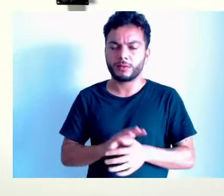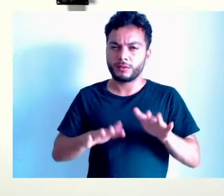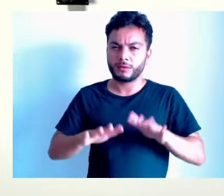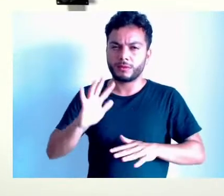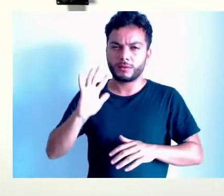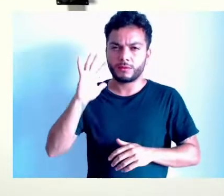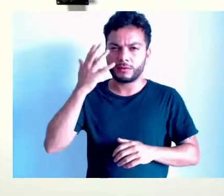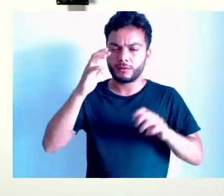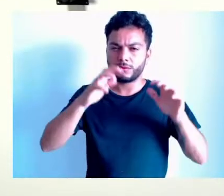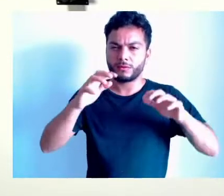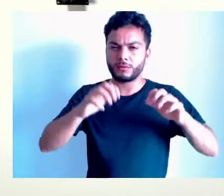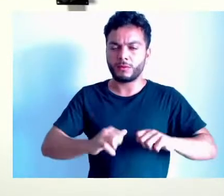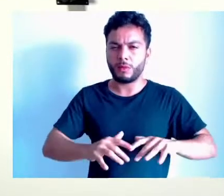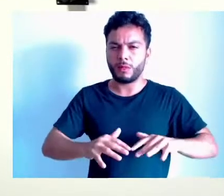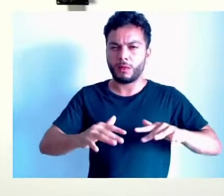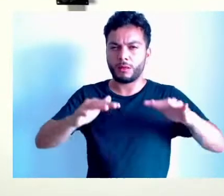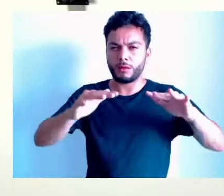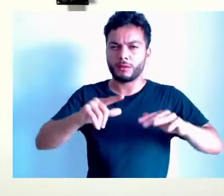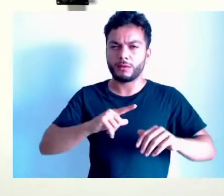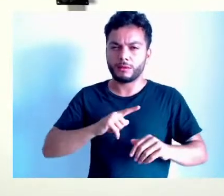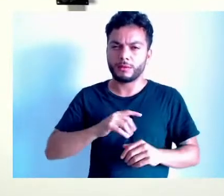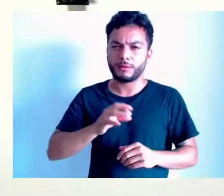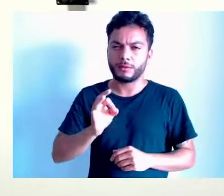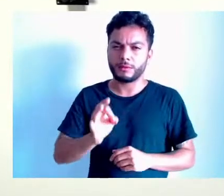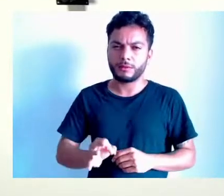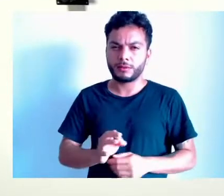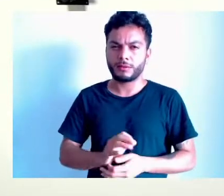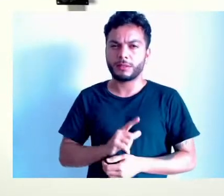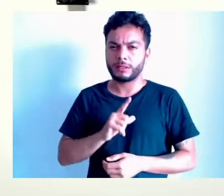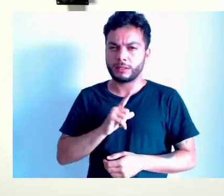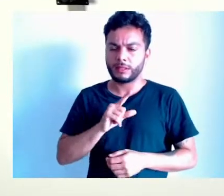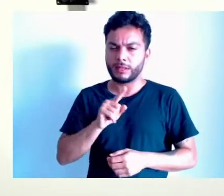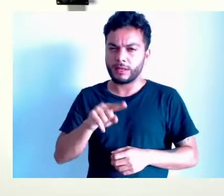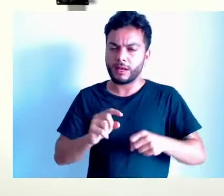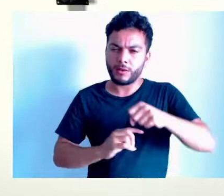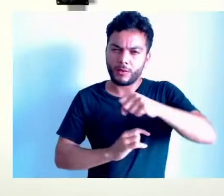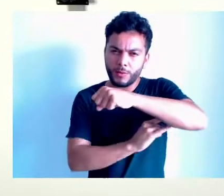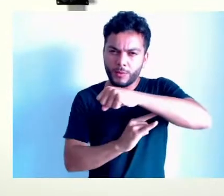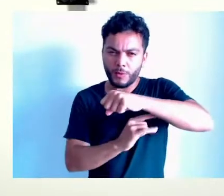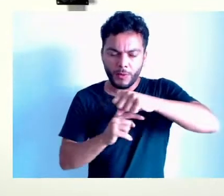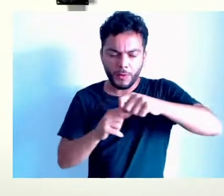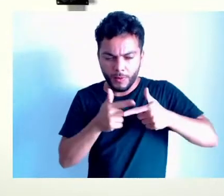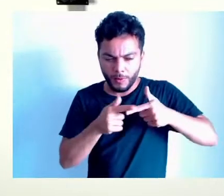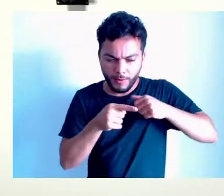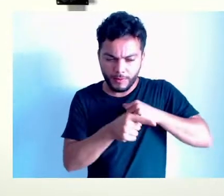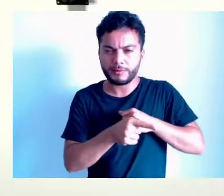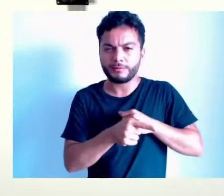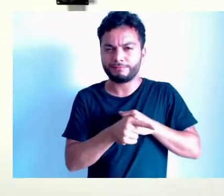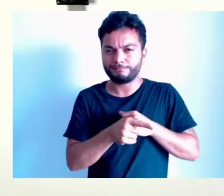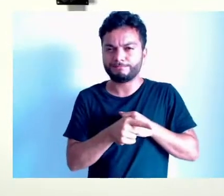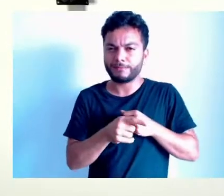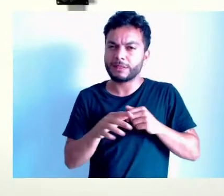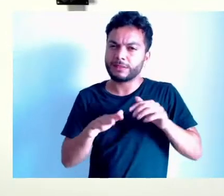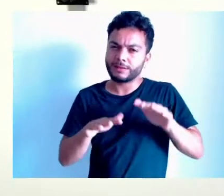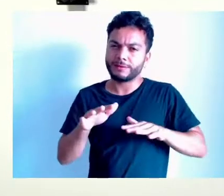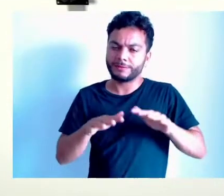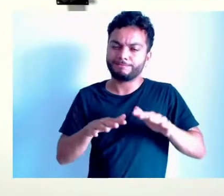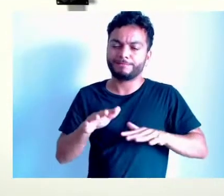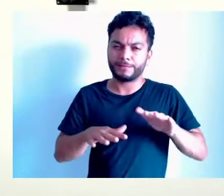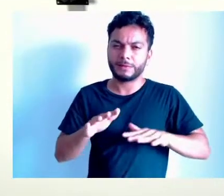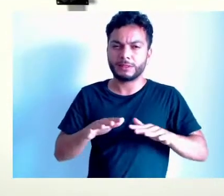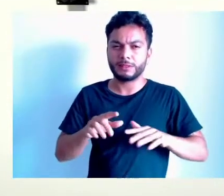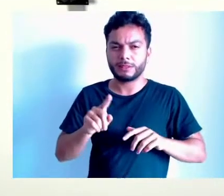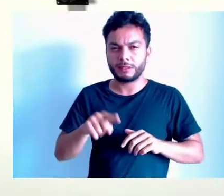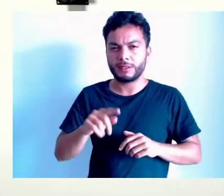grande ali, mas, com certeza, aquelas escoras debaixo da ponte ajudou e tem prova disso. A prova foi retirada de lá. E,